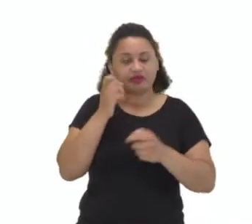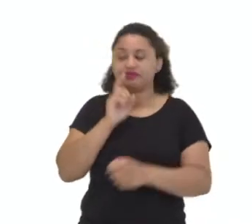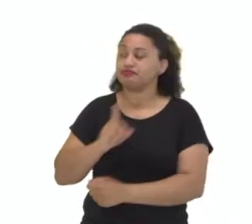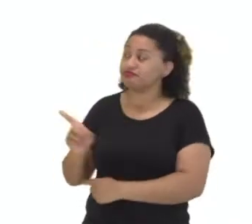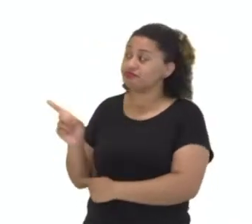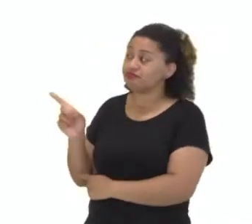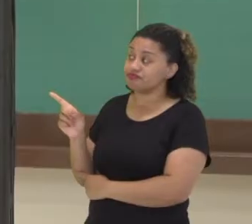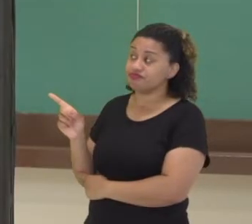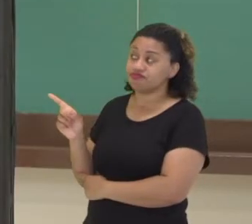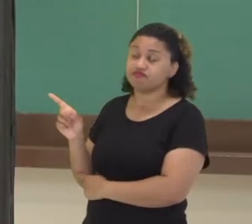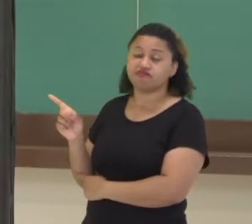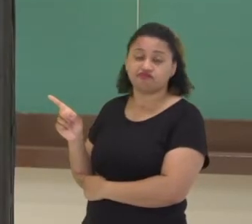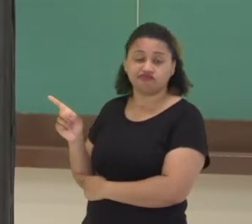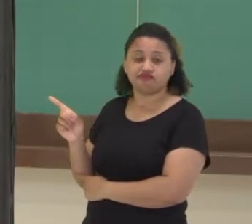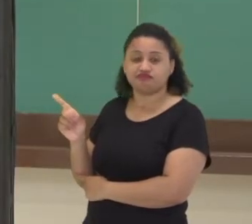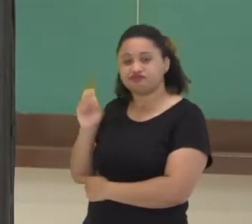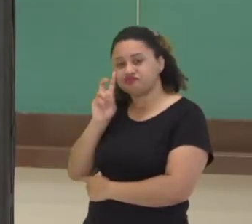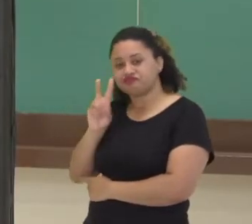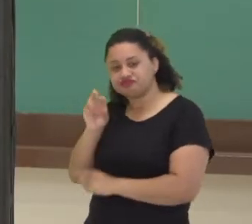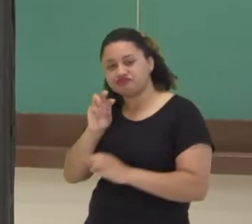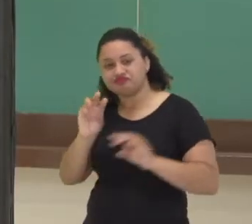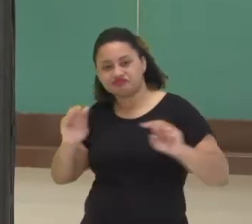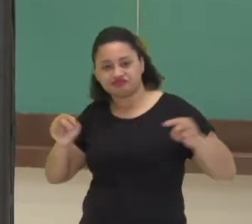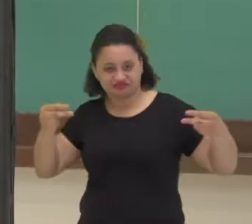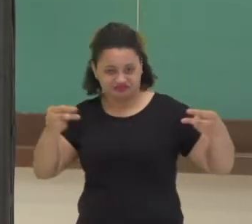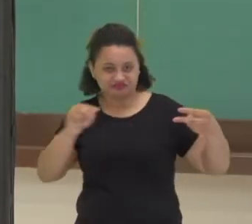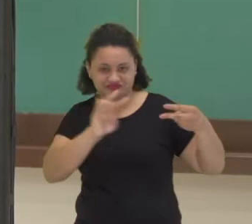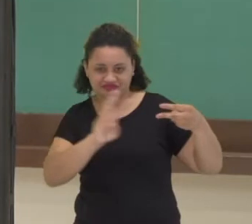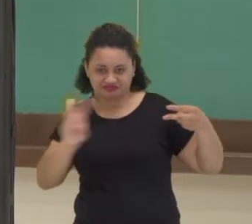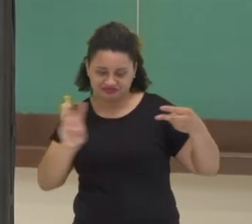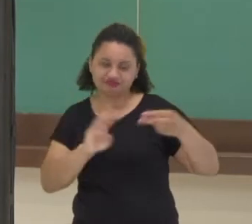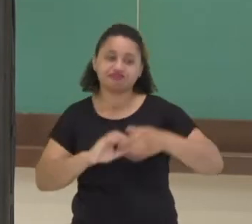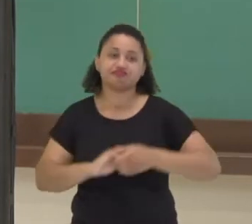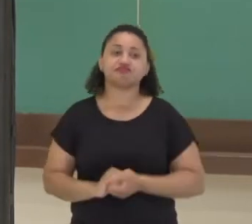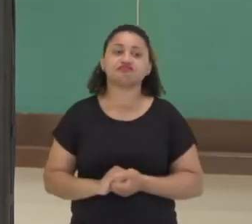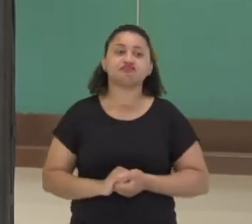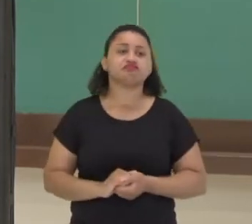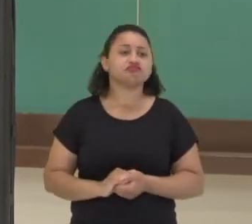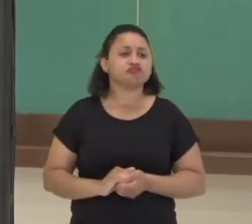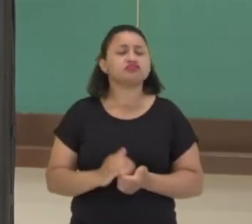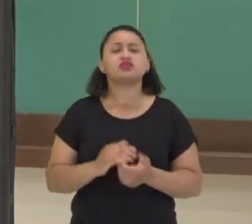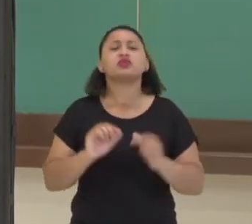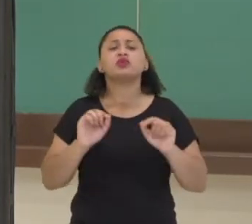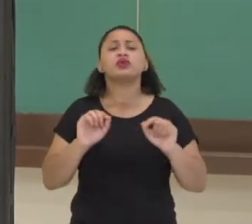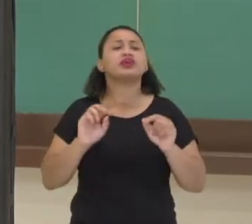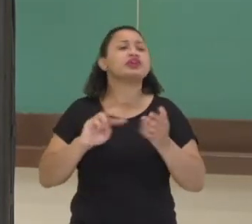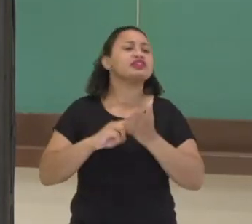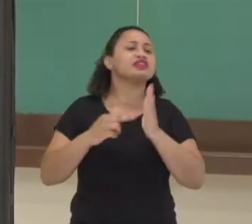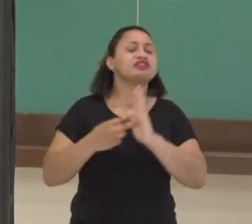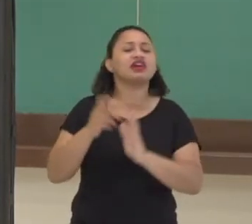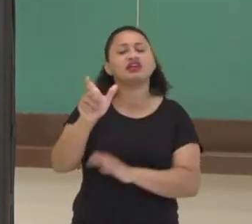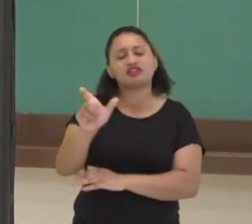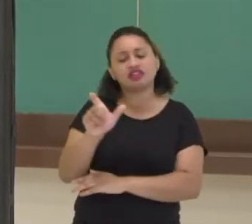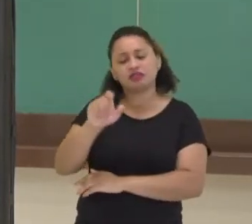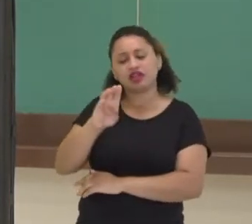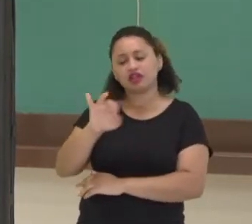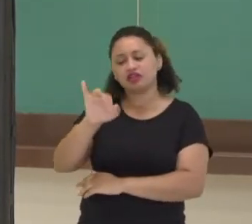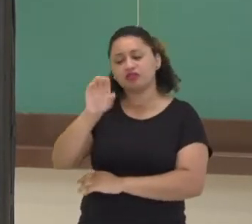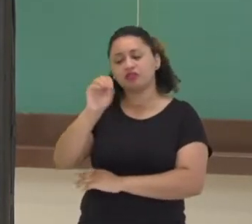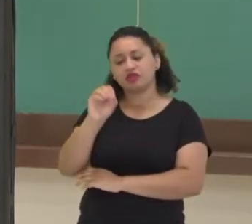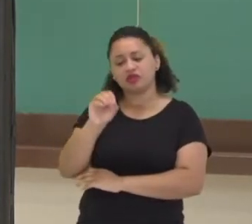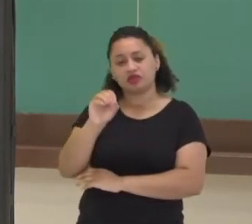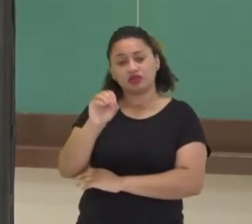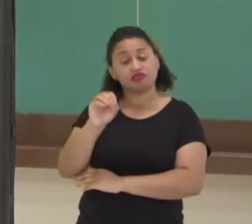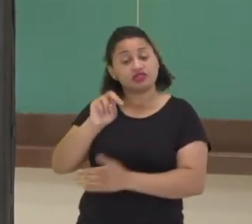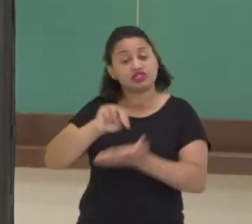curiosidade de conhecer outras biografias também. Vou começar pelo significado da palavra biografia. Bio,